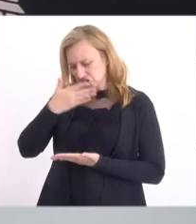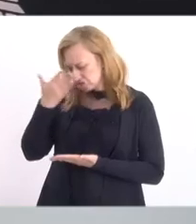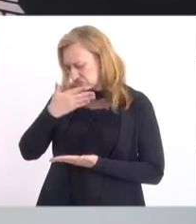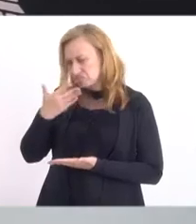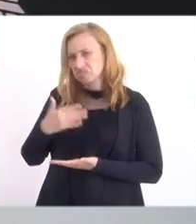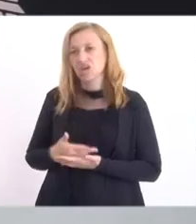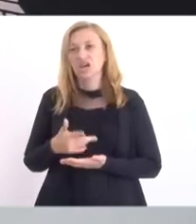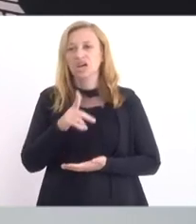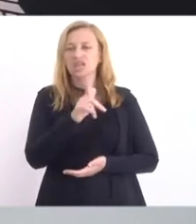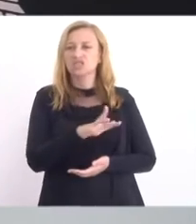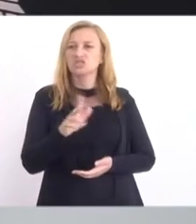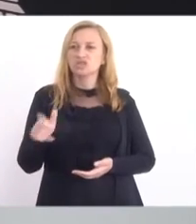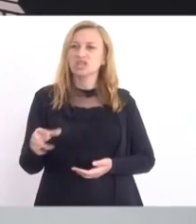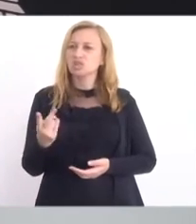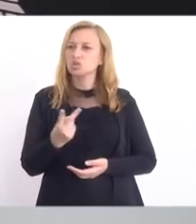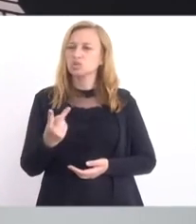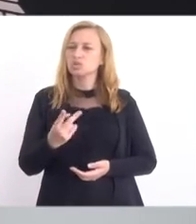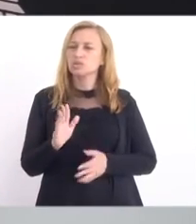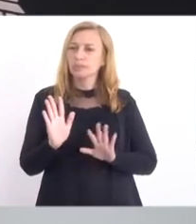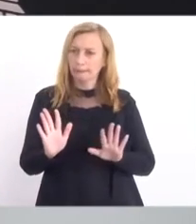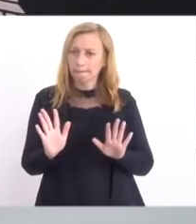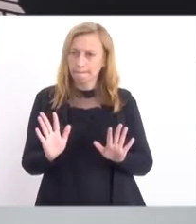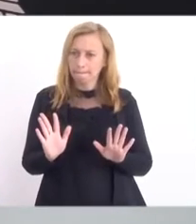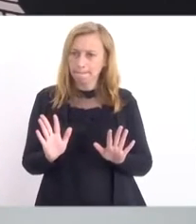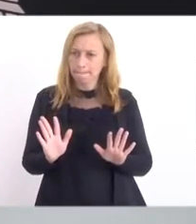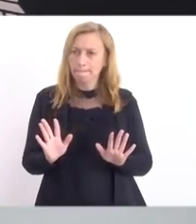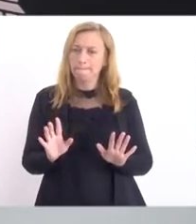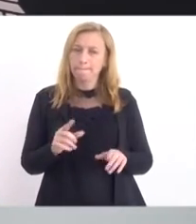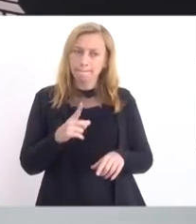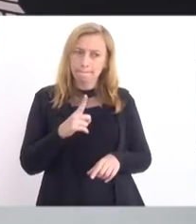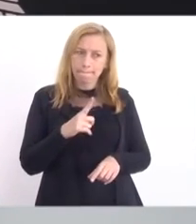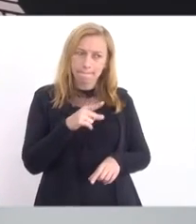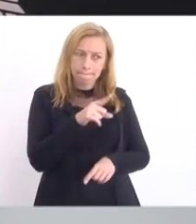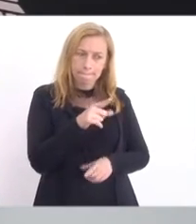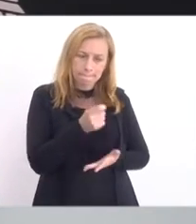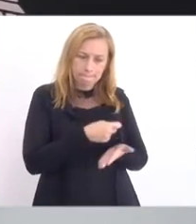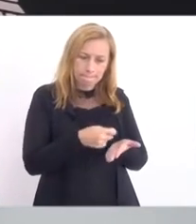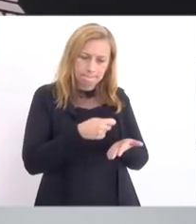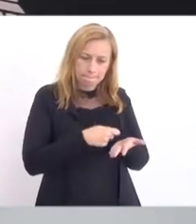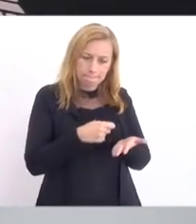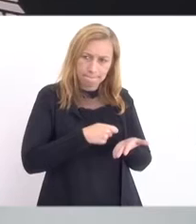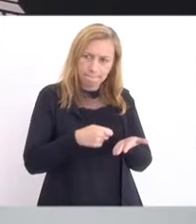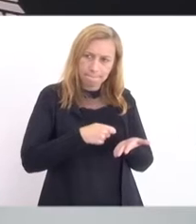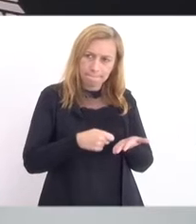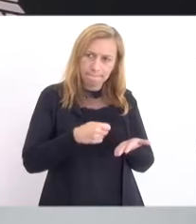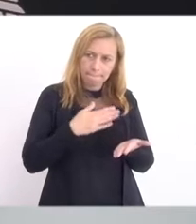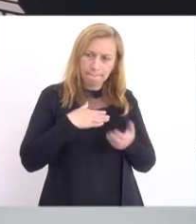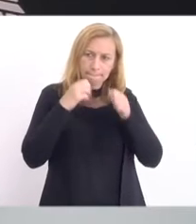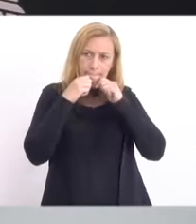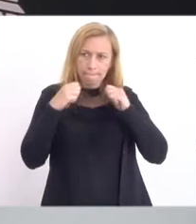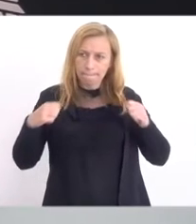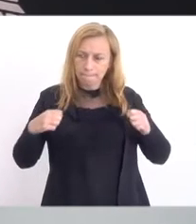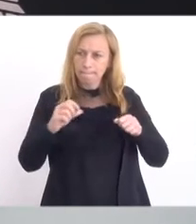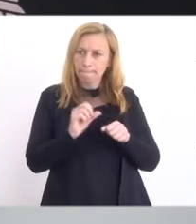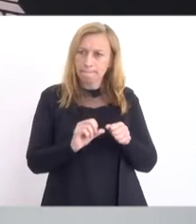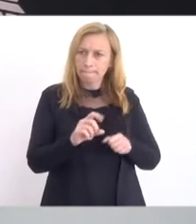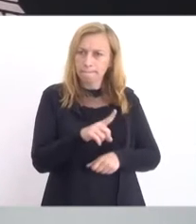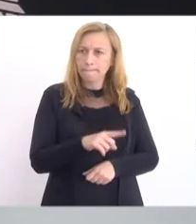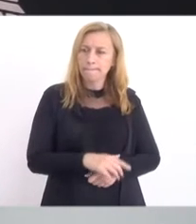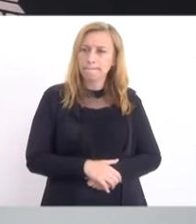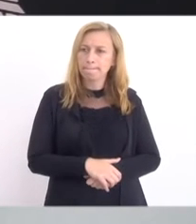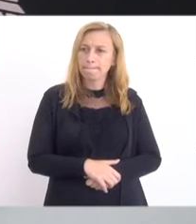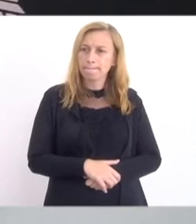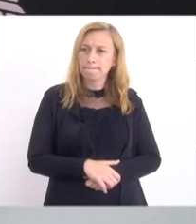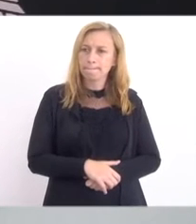Não diferença entre os dois... Aqui tem uma anotação que a minha assessoria fez. Não, da assessoria do